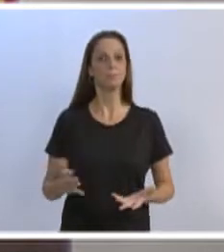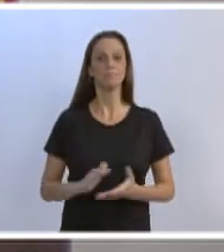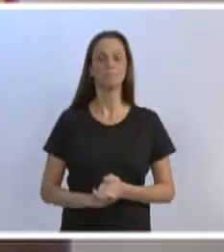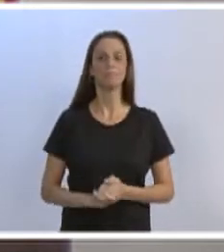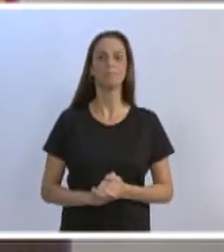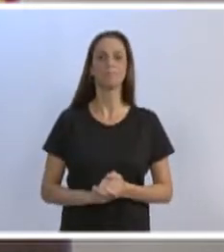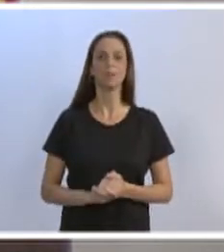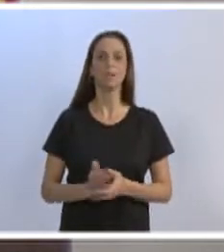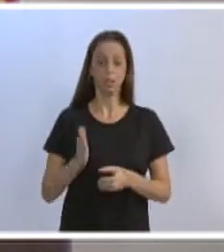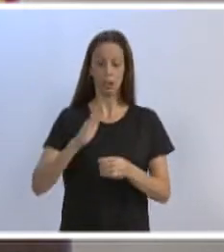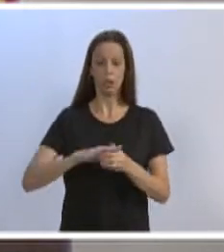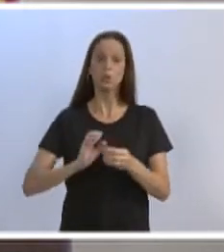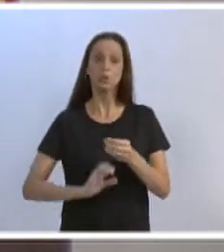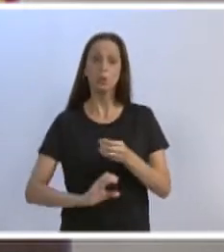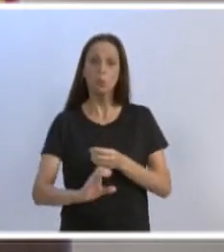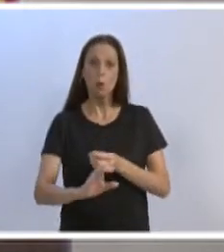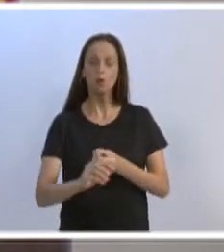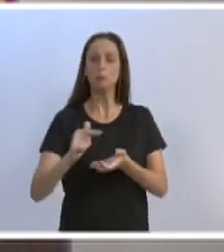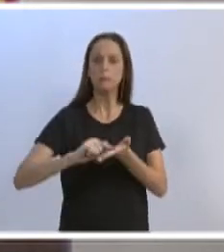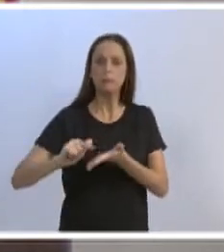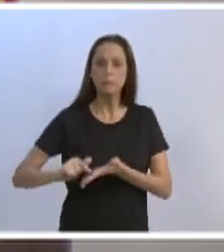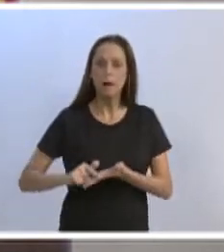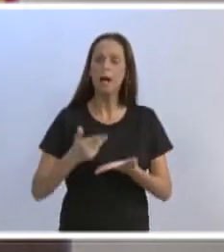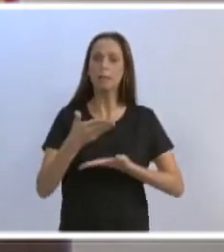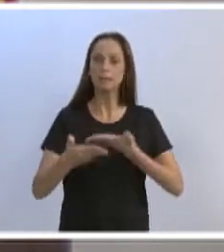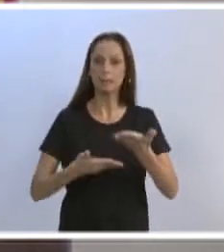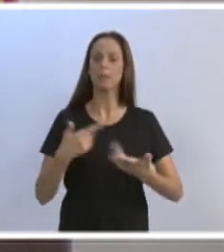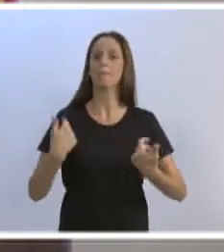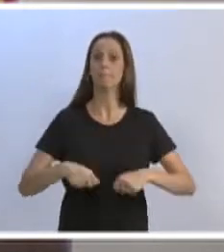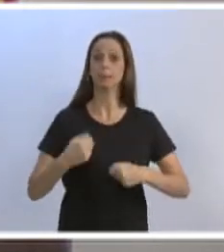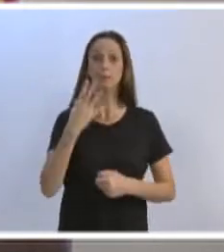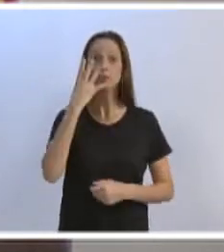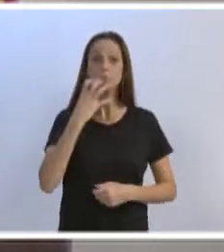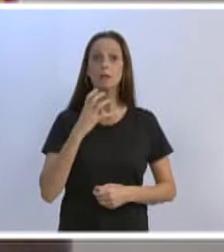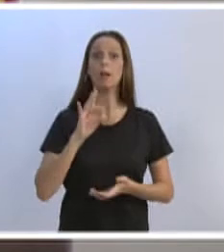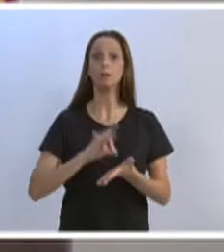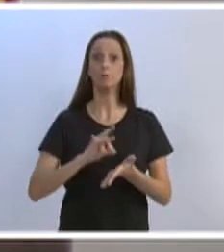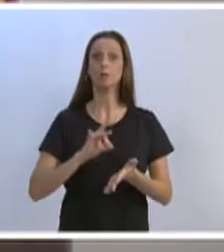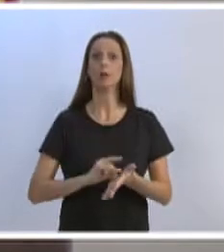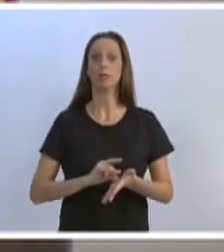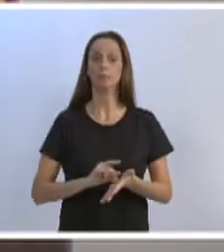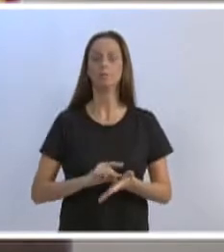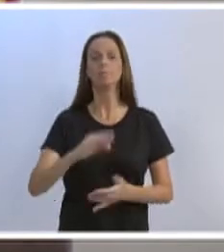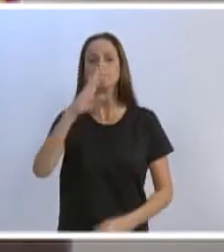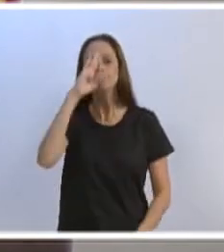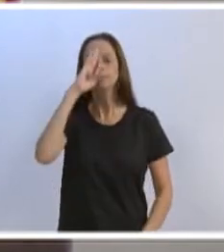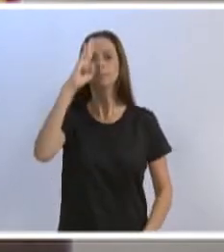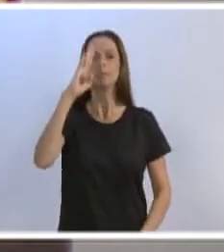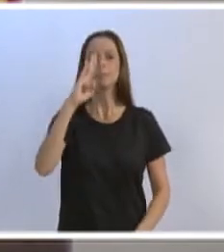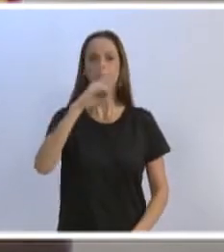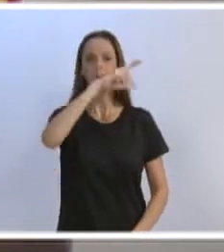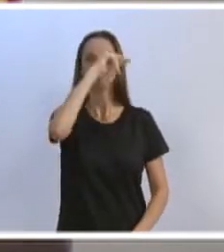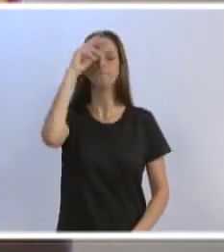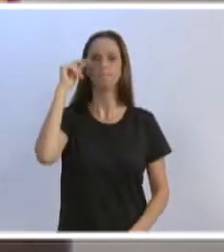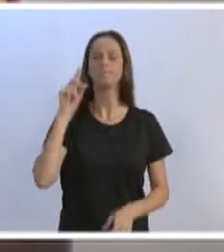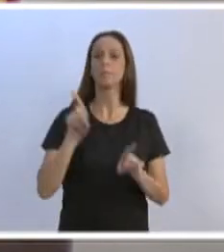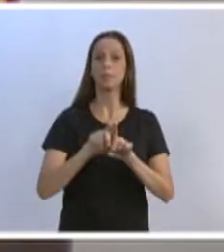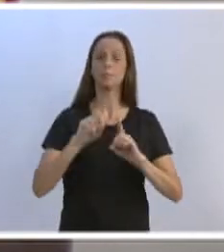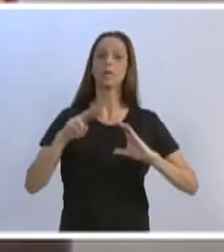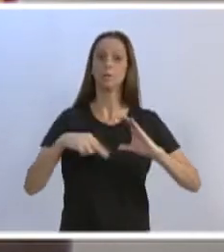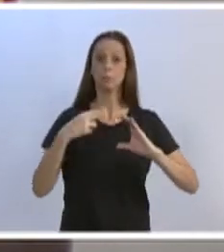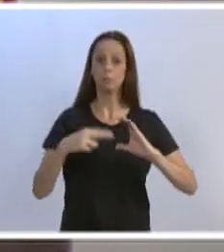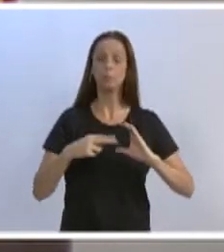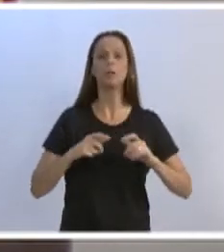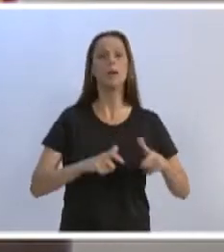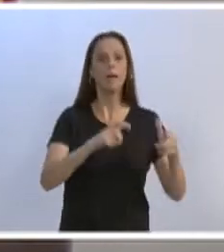O tratamento de esgoto é um trabalho que tem que ser levado com muita seriedade por todos, principalmente pelo poder executivo e legislativo de cada